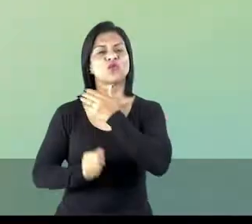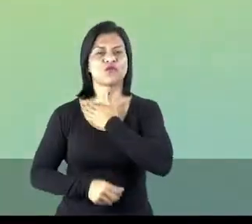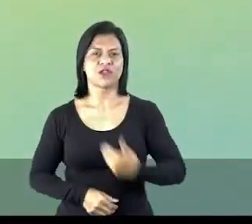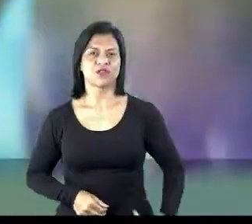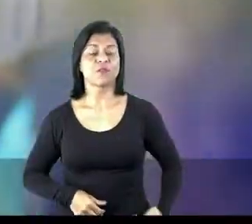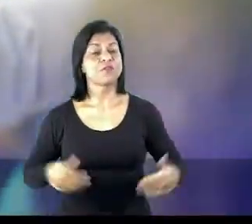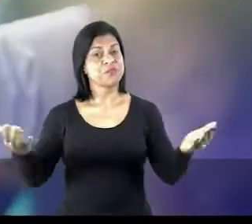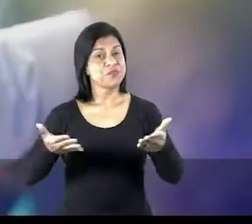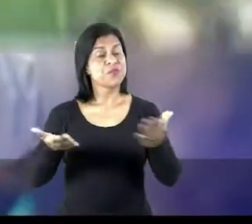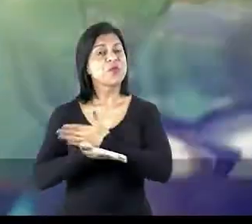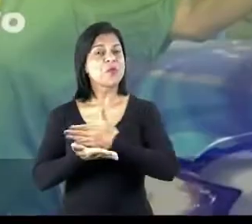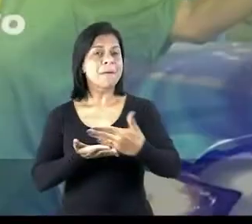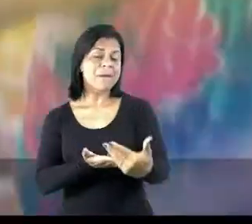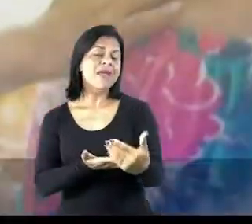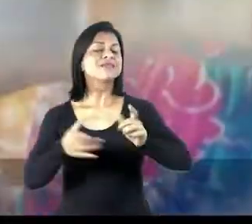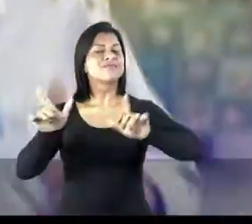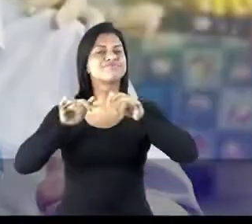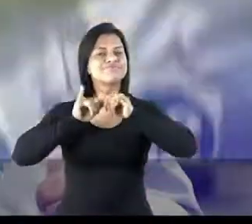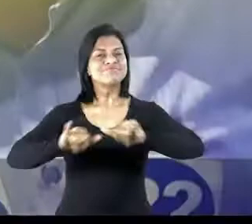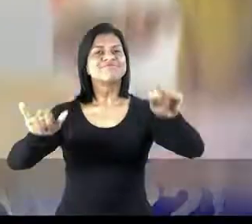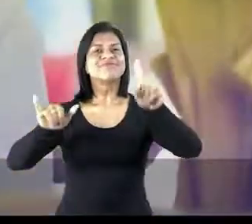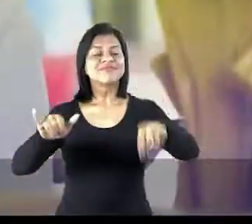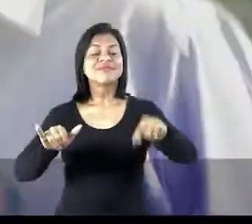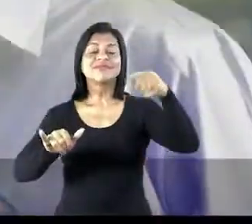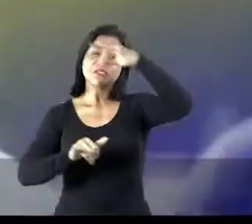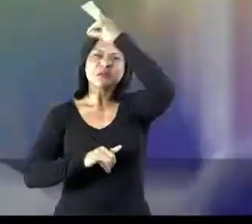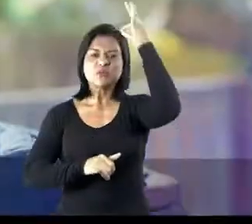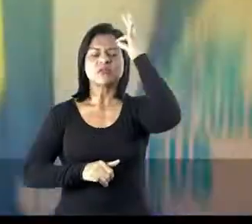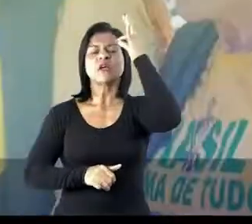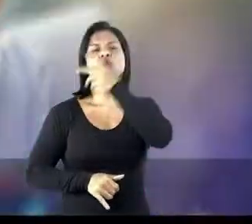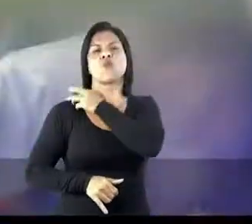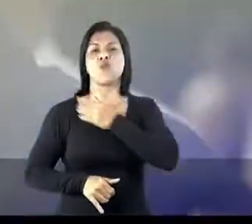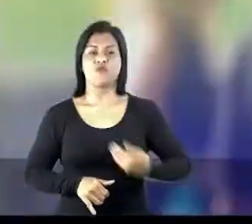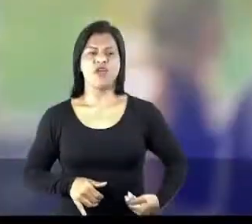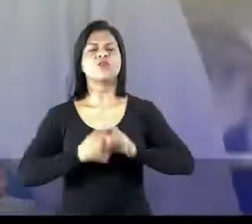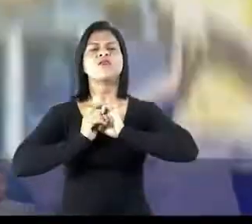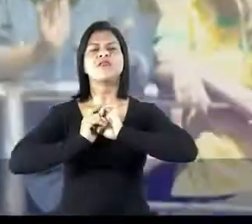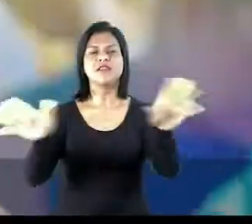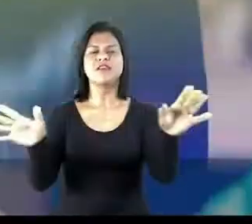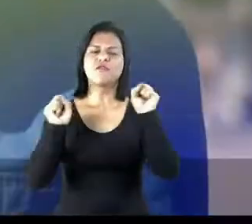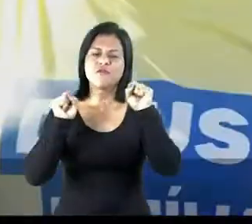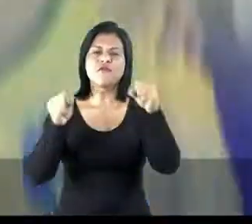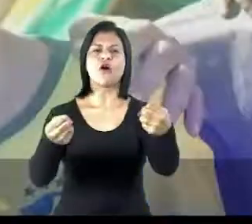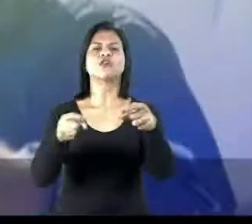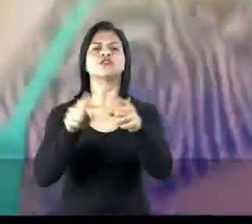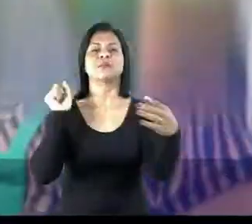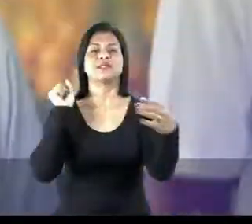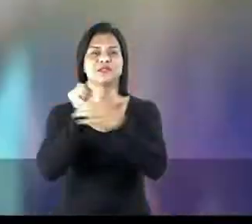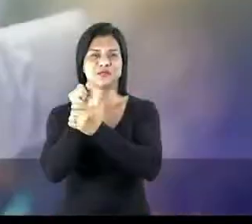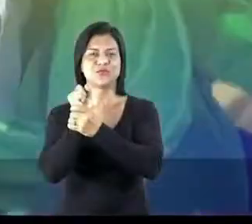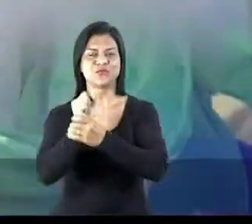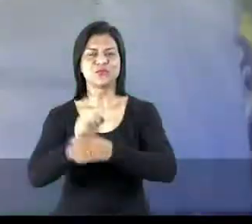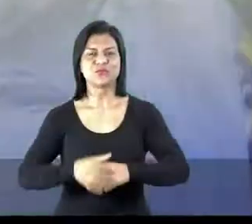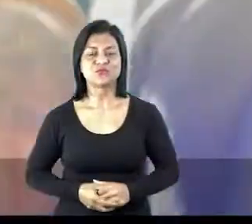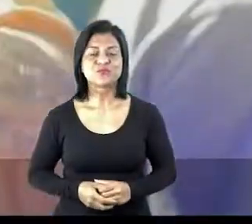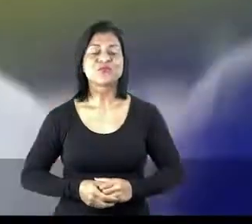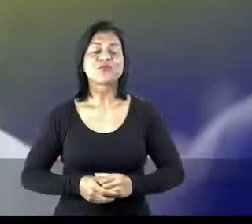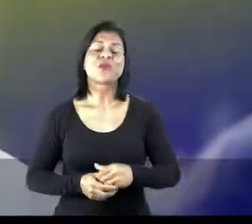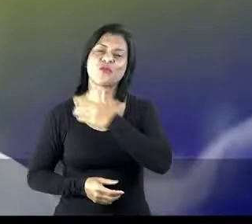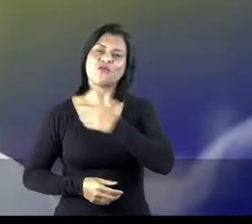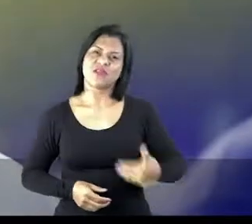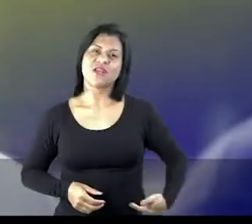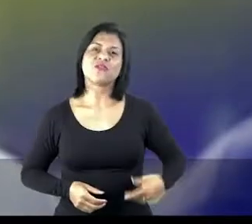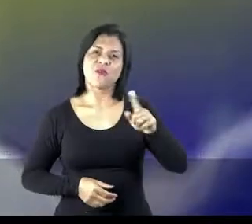governador. Começa agora o programa do governo que vai fazer do Espírito Santo um Estado livre, forte e seguro.